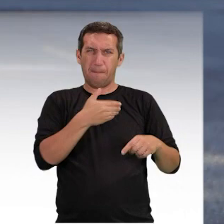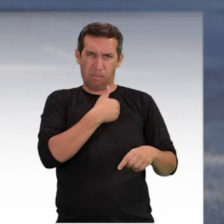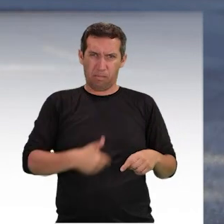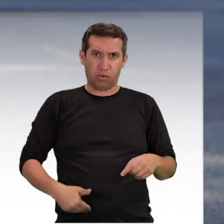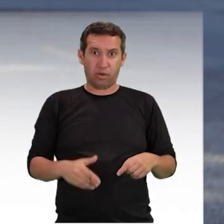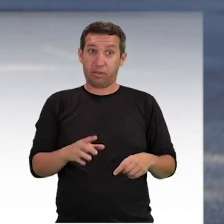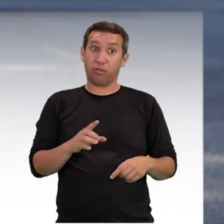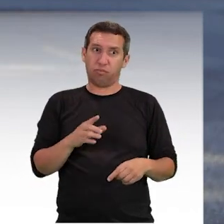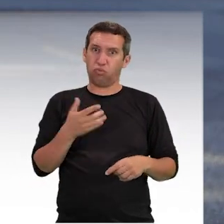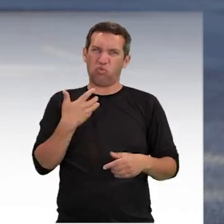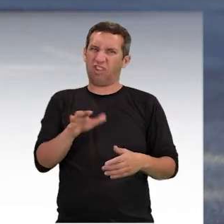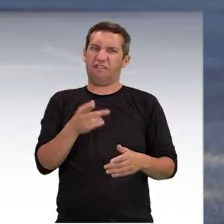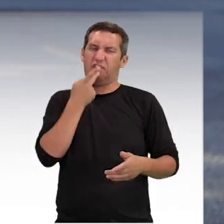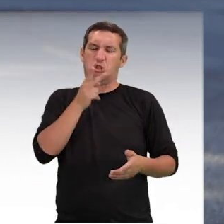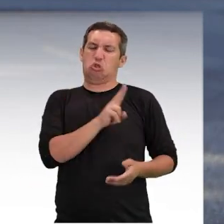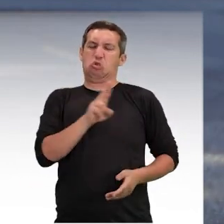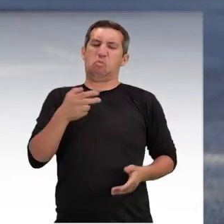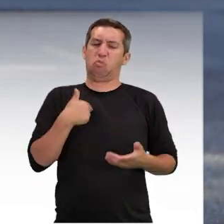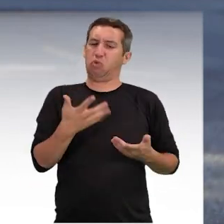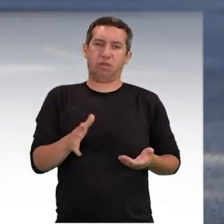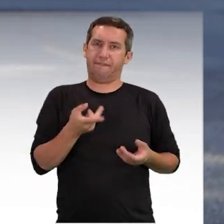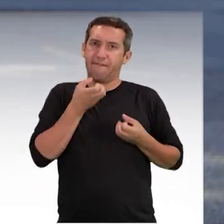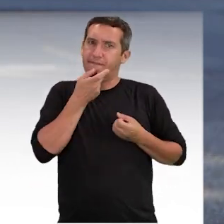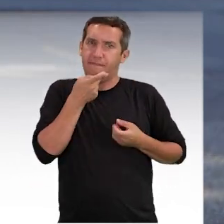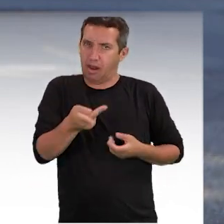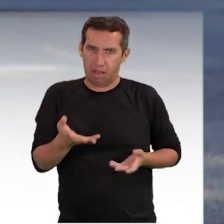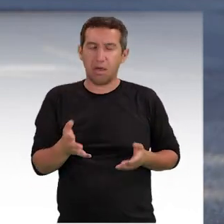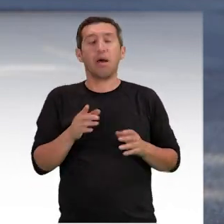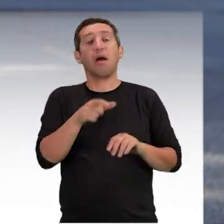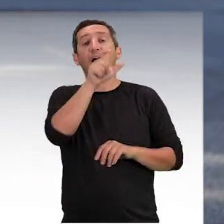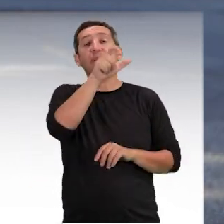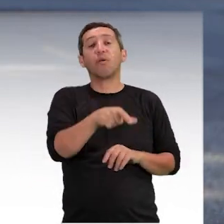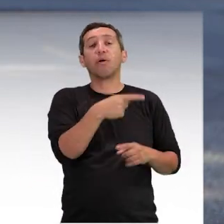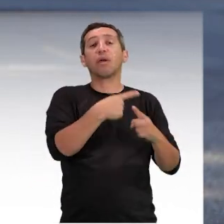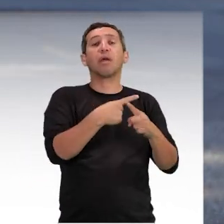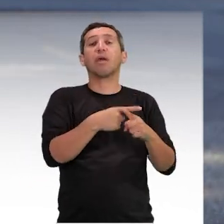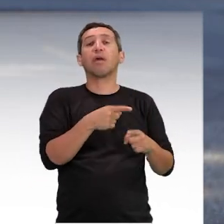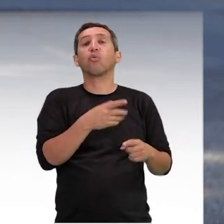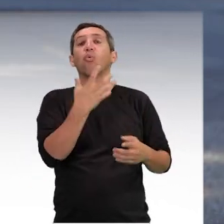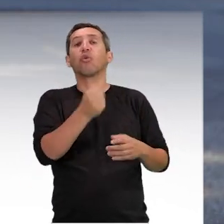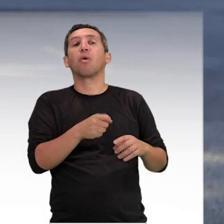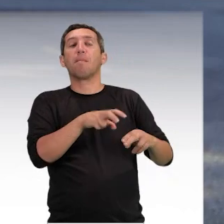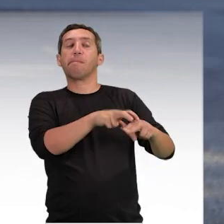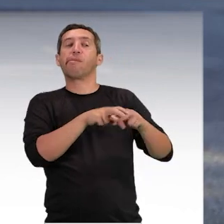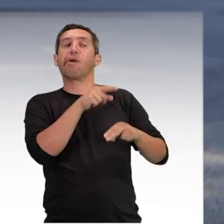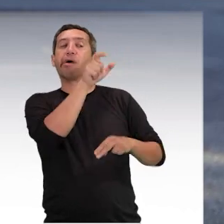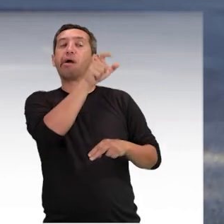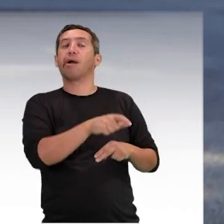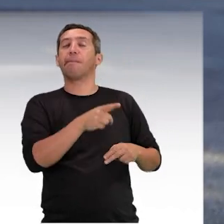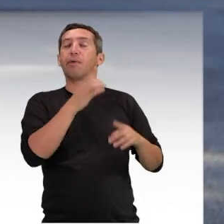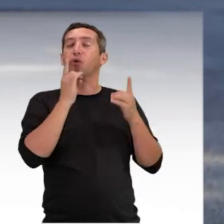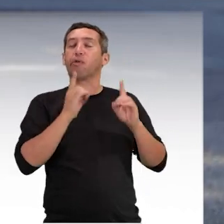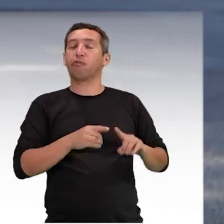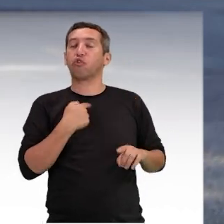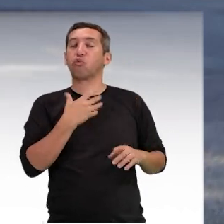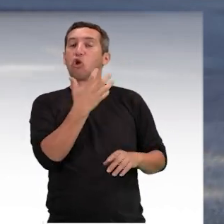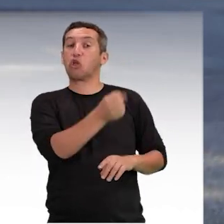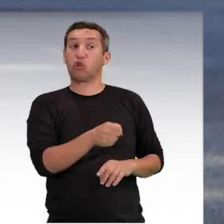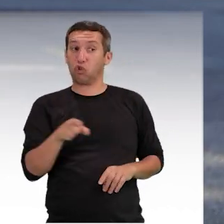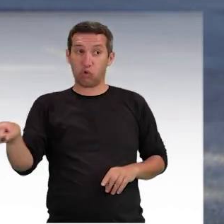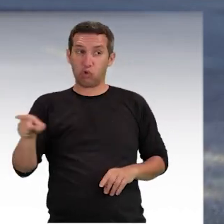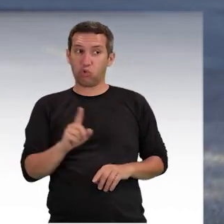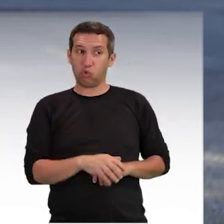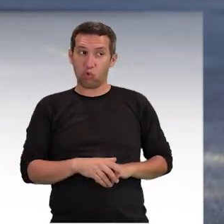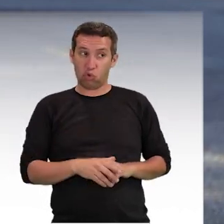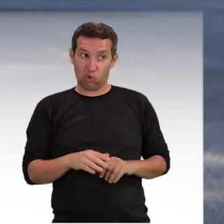se identificar teve o pedido de seguro de vida negado por causa da deficiência física. Por isso, o MPF, a Defensoria